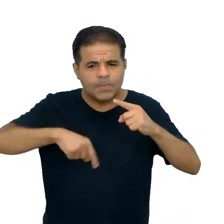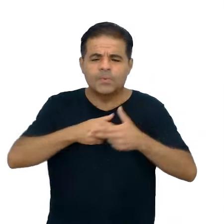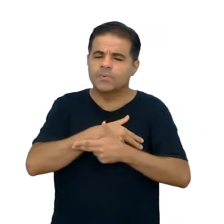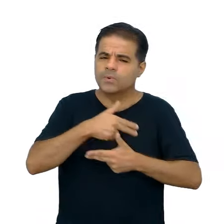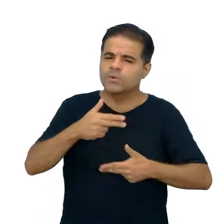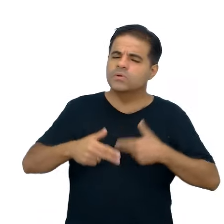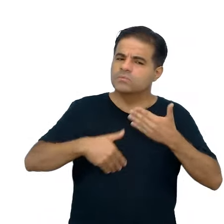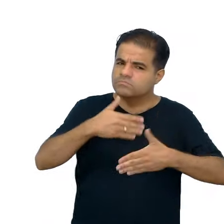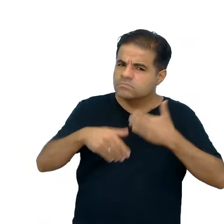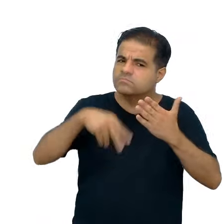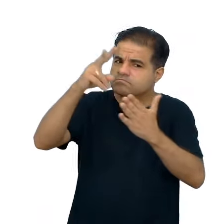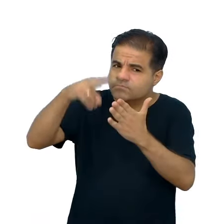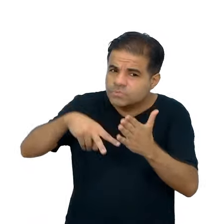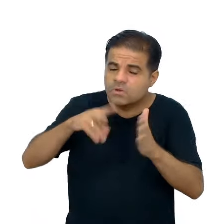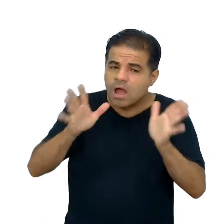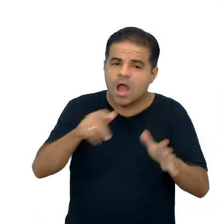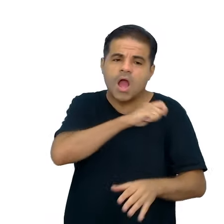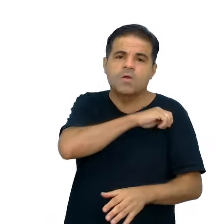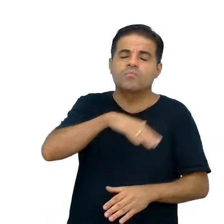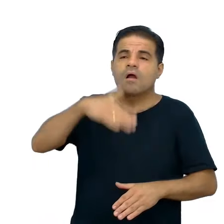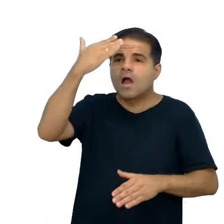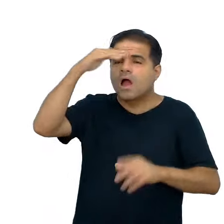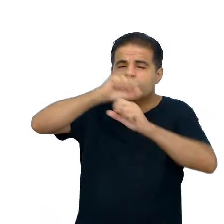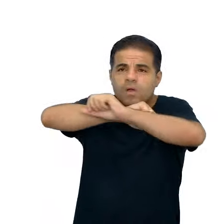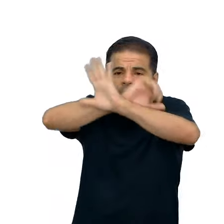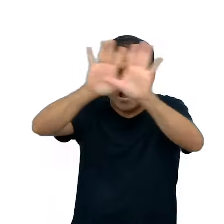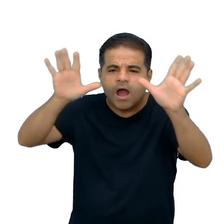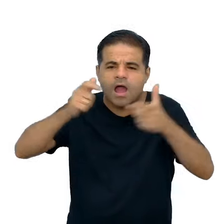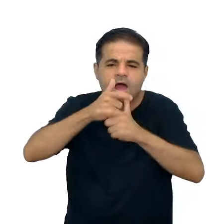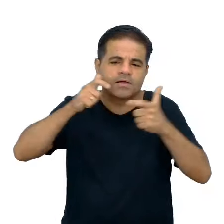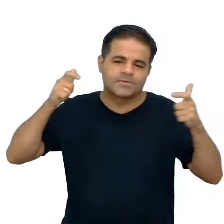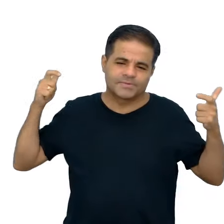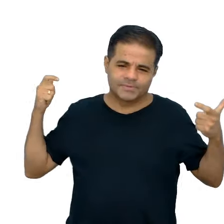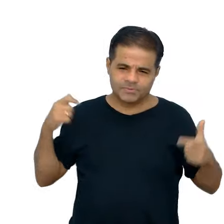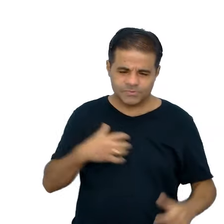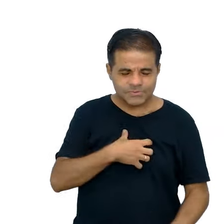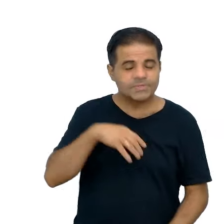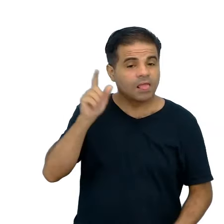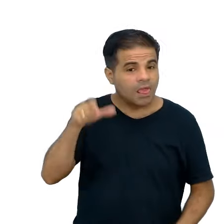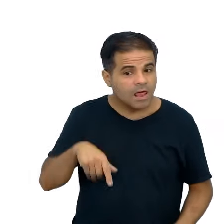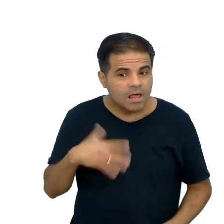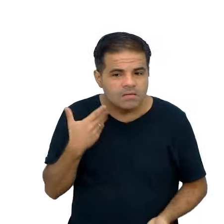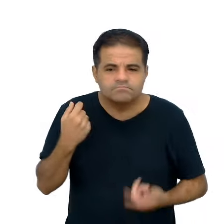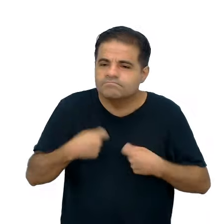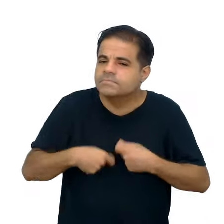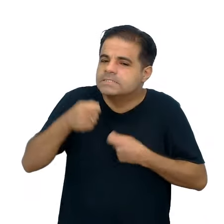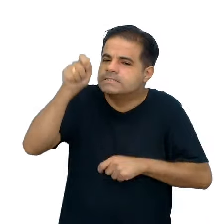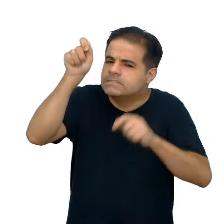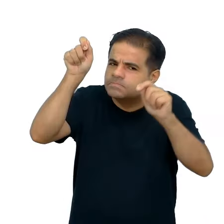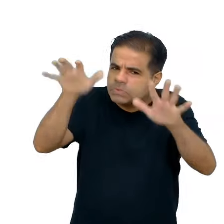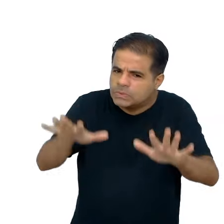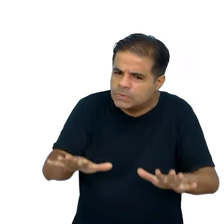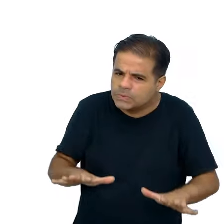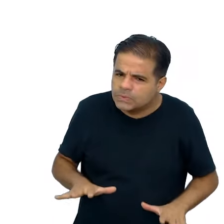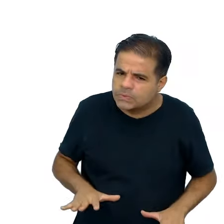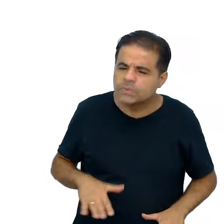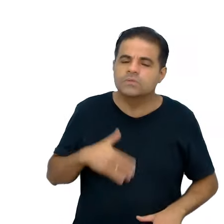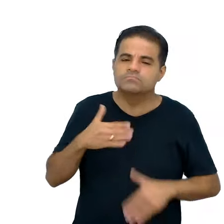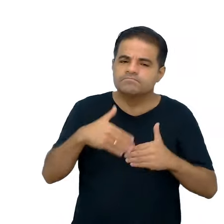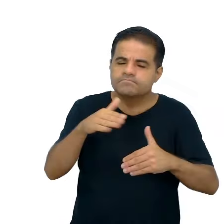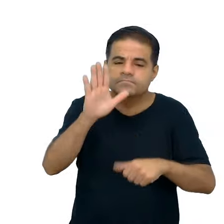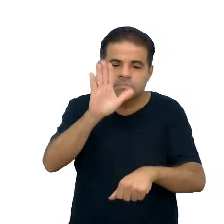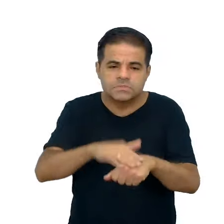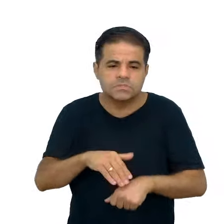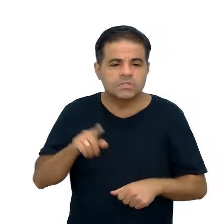ao ler, o aluno já vai compreendendo a sua estrutura e da forma como ele terá que escrever. Então, conforme